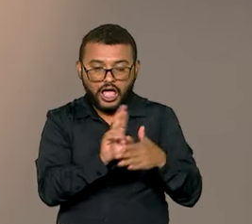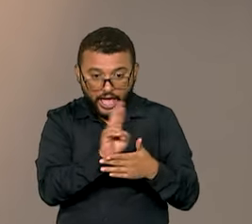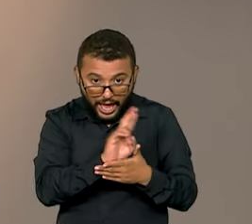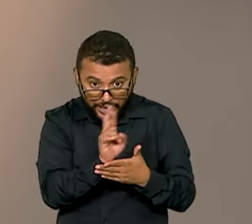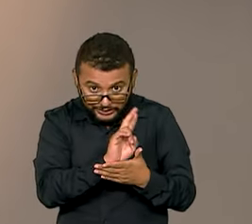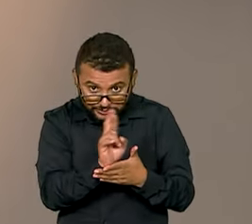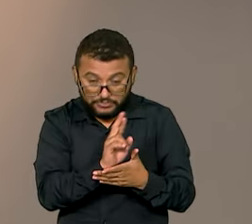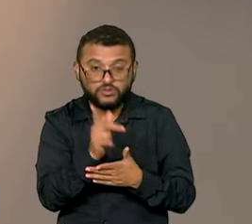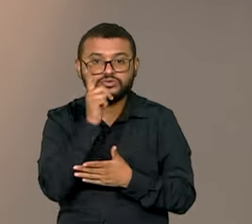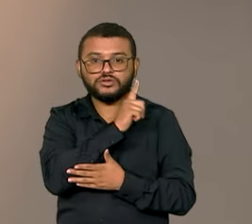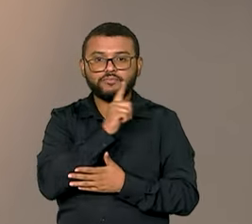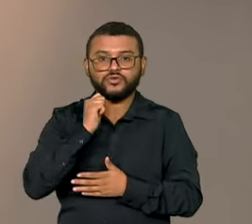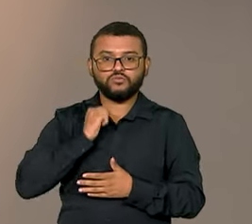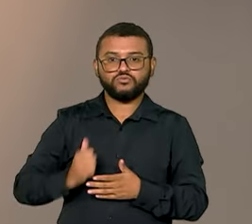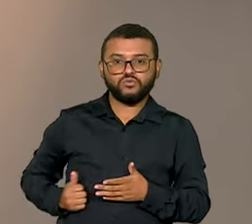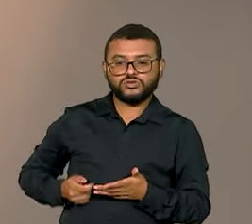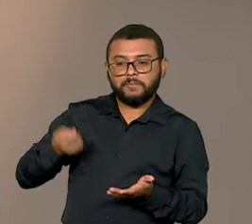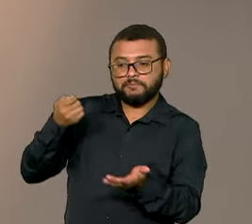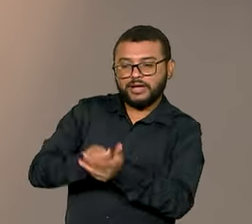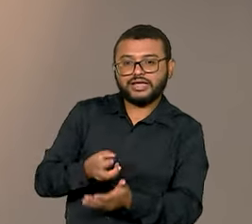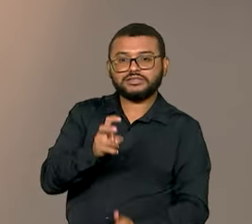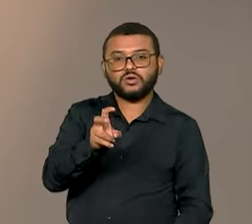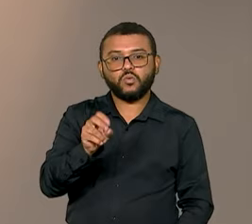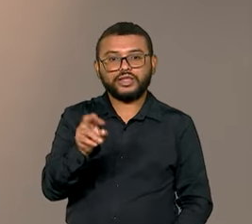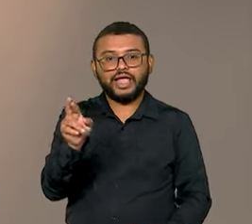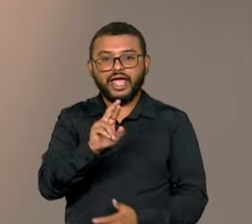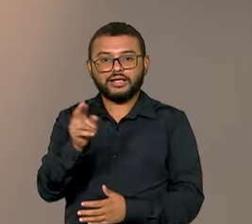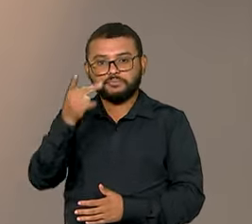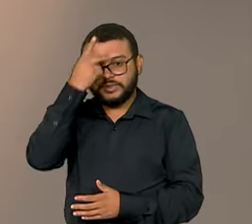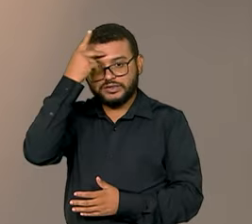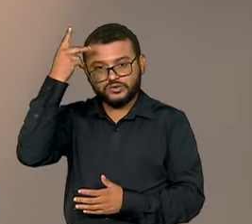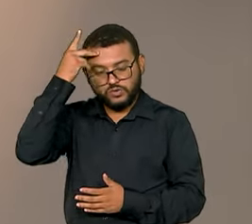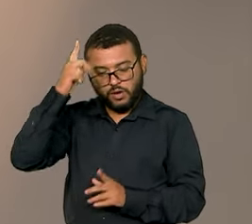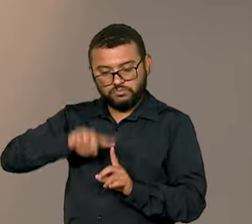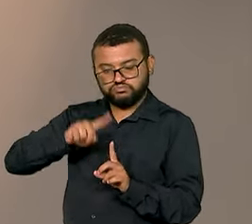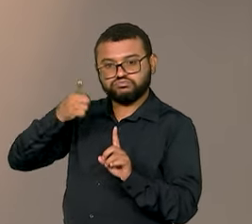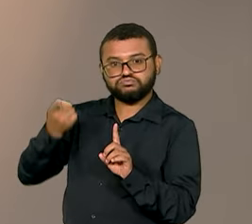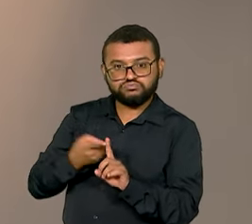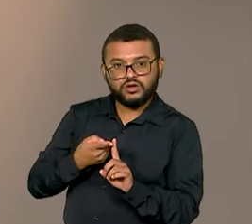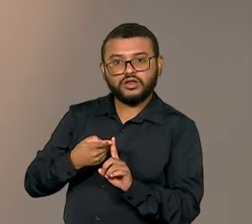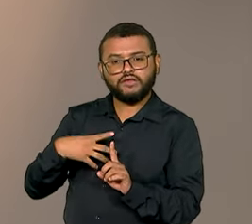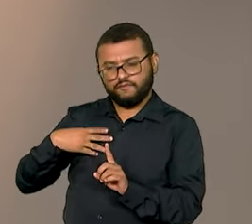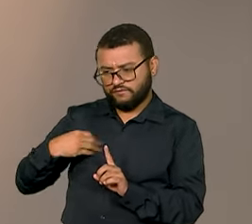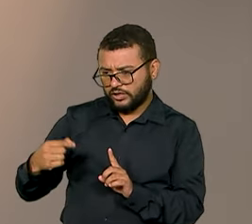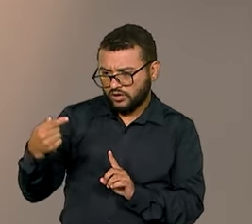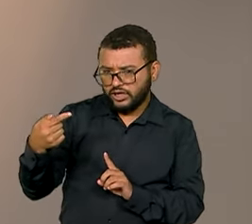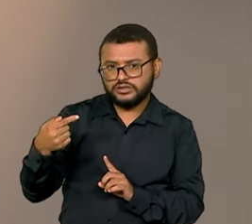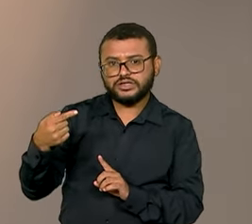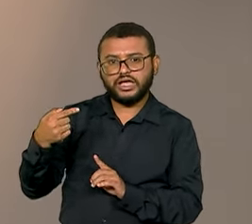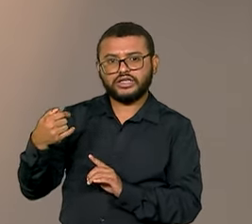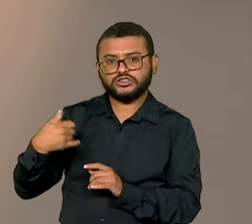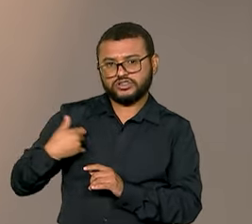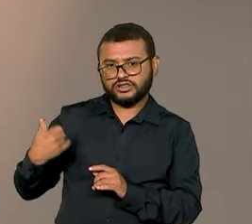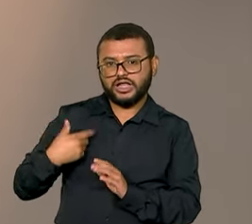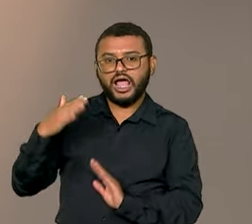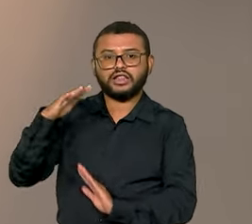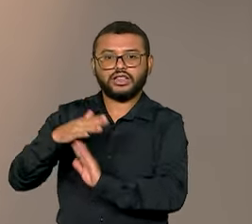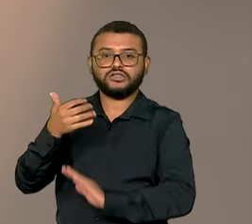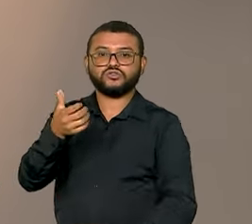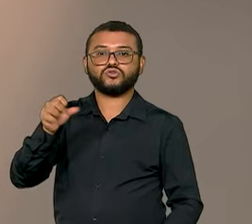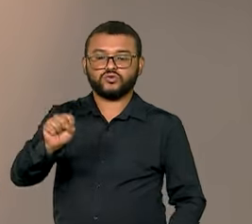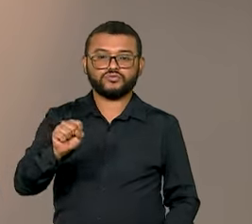o Bolsa Família paga um acréscimo de 50 reais a famílias com gestantes e filhos de 7 a 18